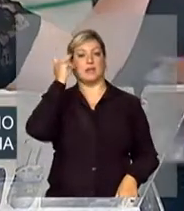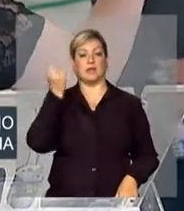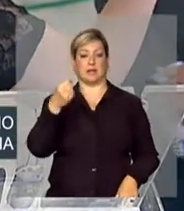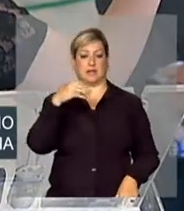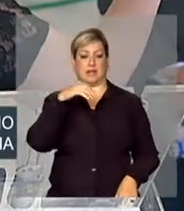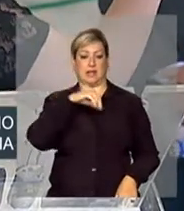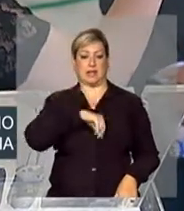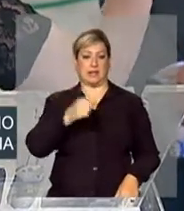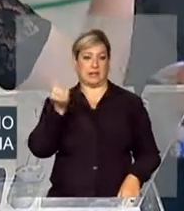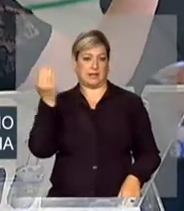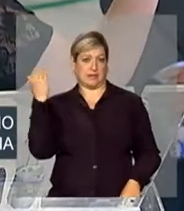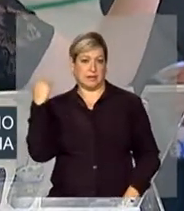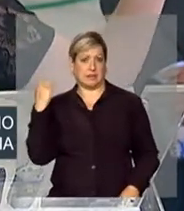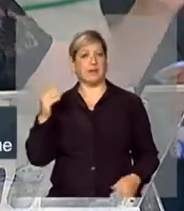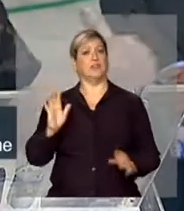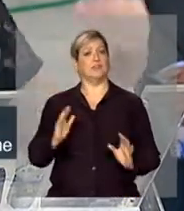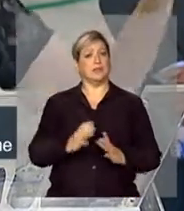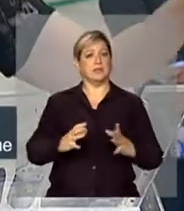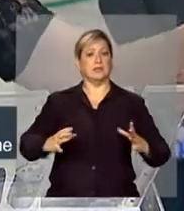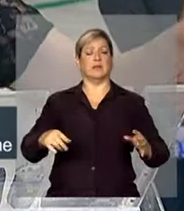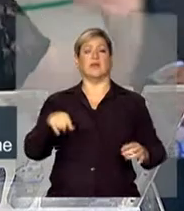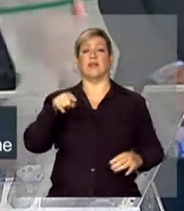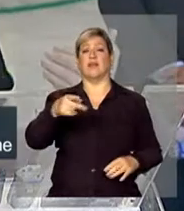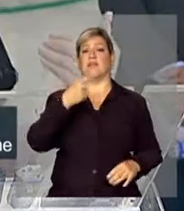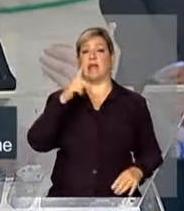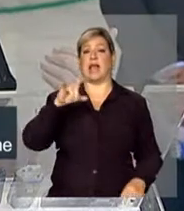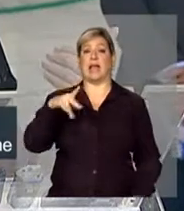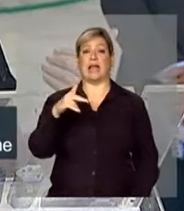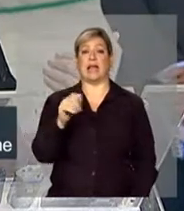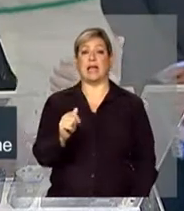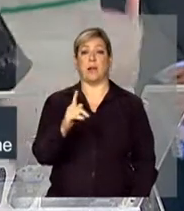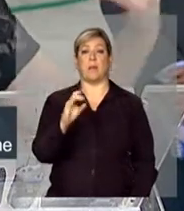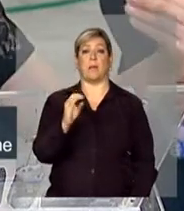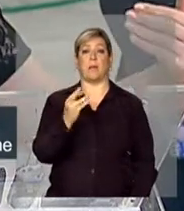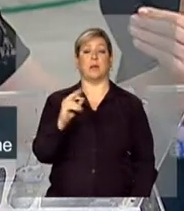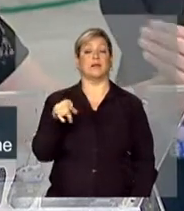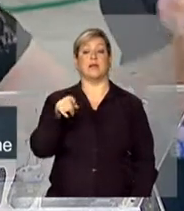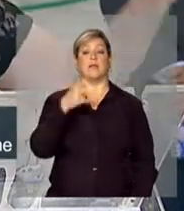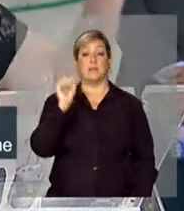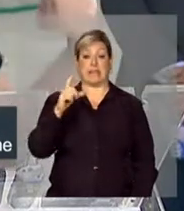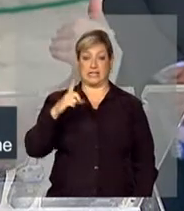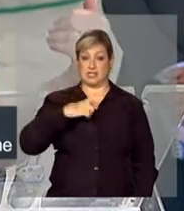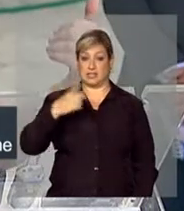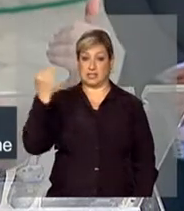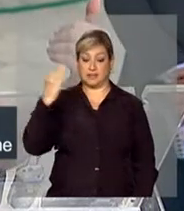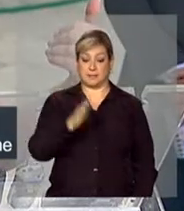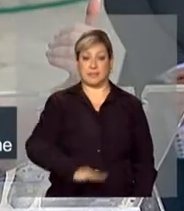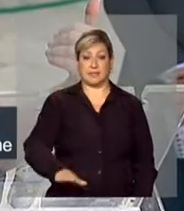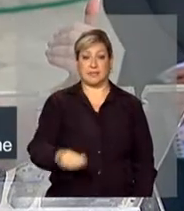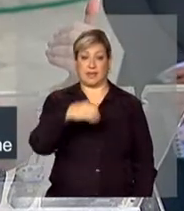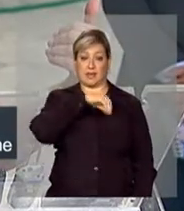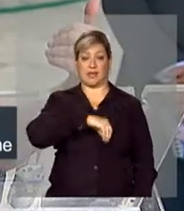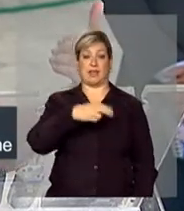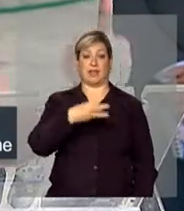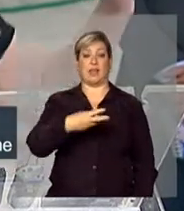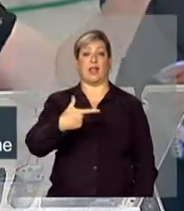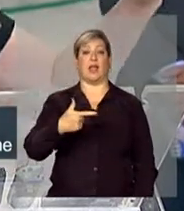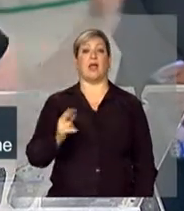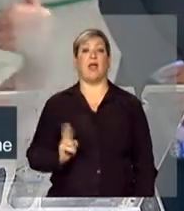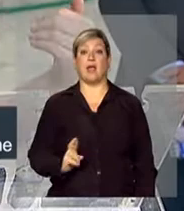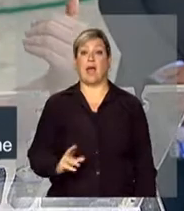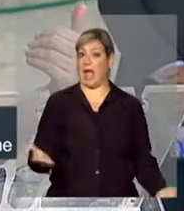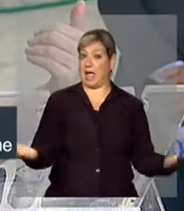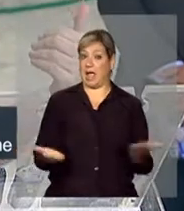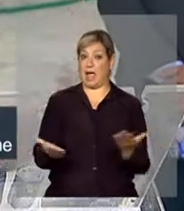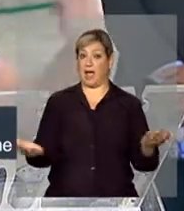discutindo linha de pobreza, você não está discutindo o que as famílias recebiam. Tinha criança que recebia R$ 32,00 e que